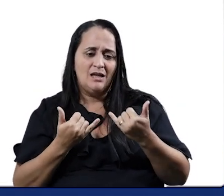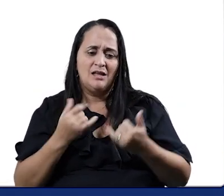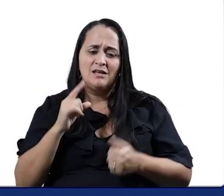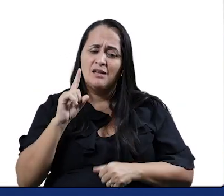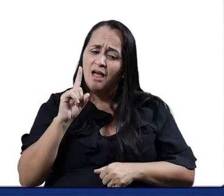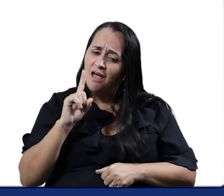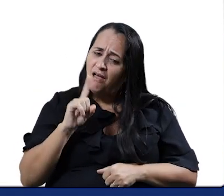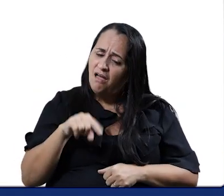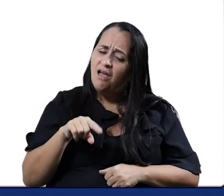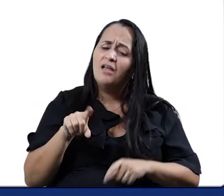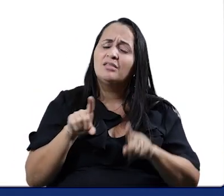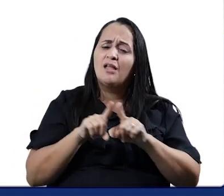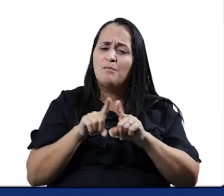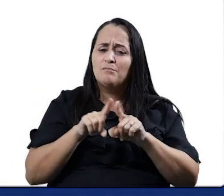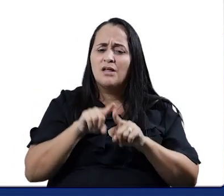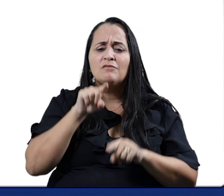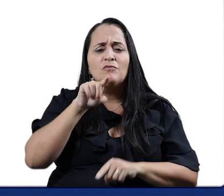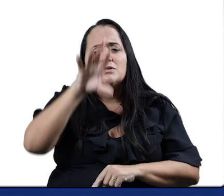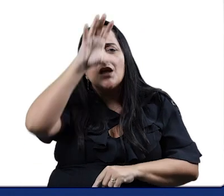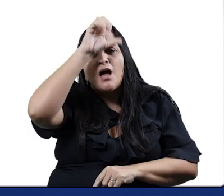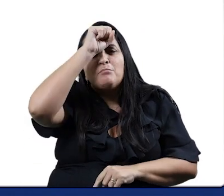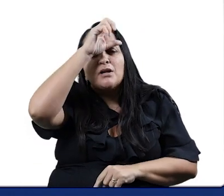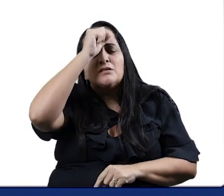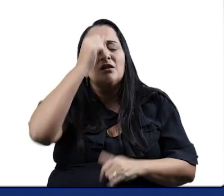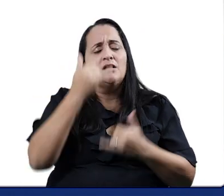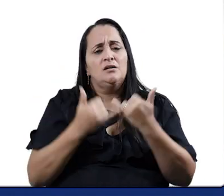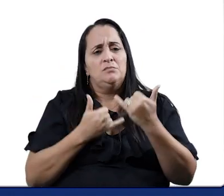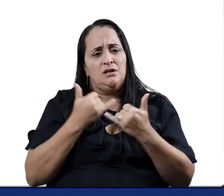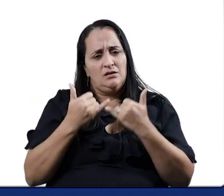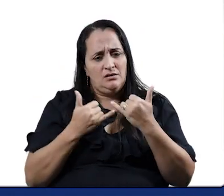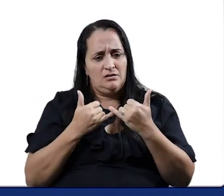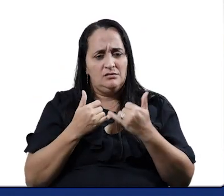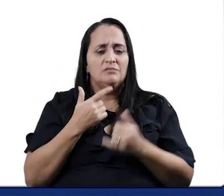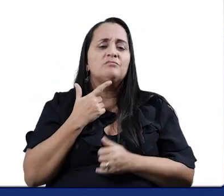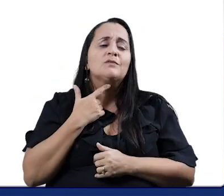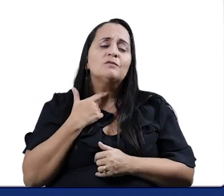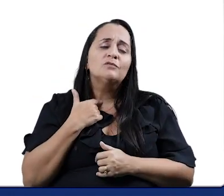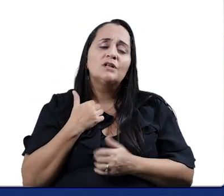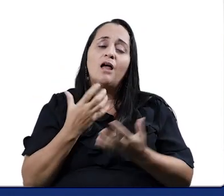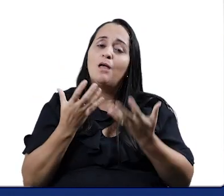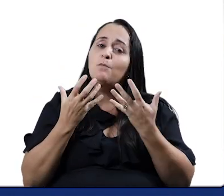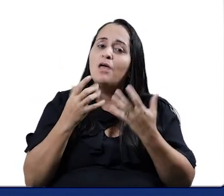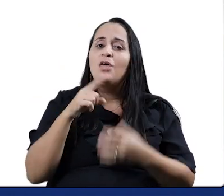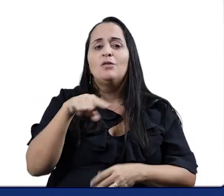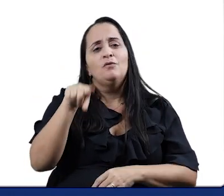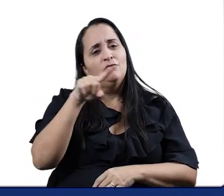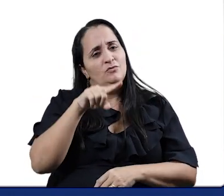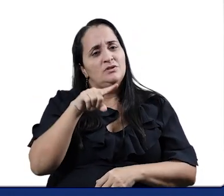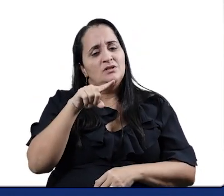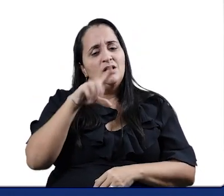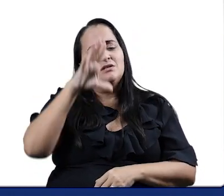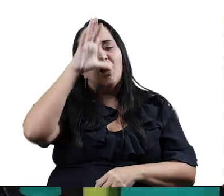brincadeira. É uma forma de vocês aprender brincando. e eu desejo que vocês tenham essa